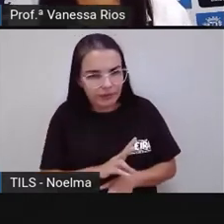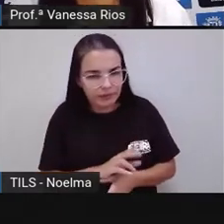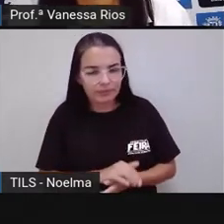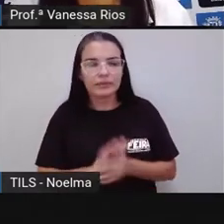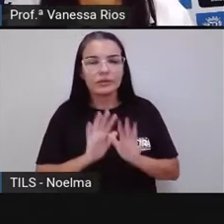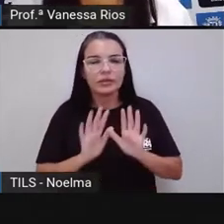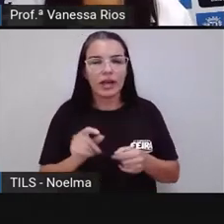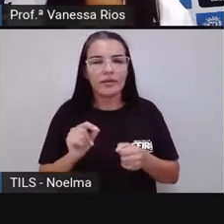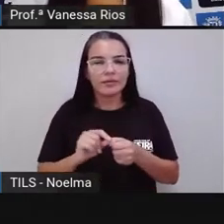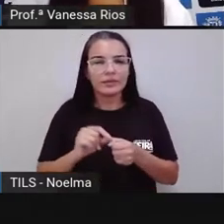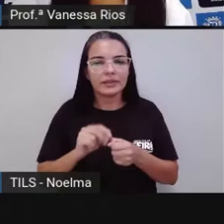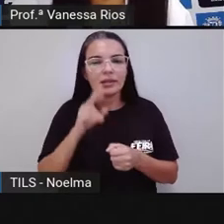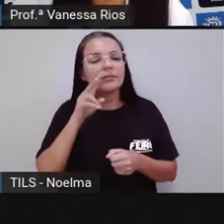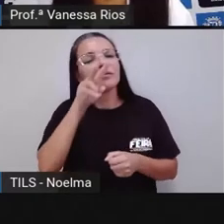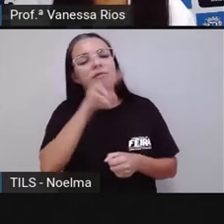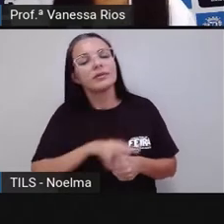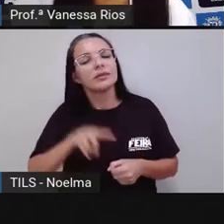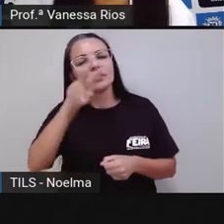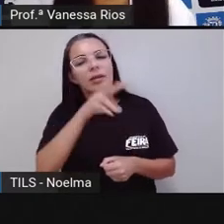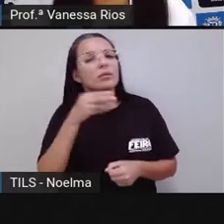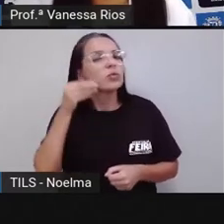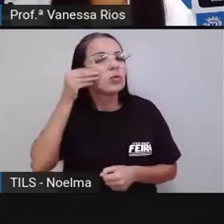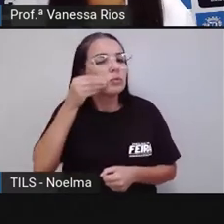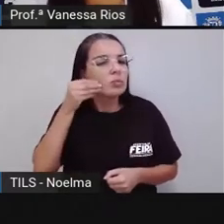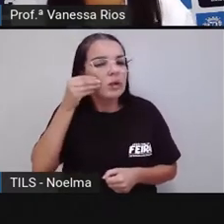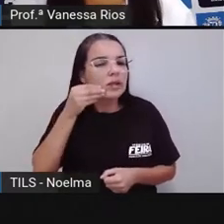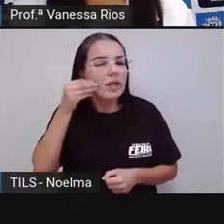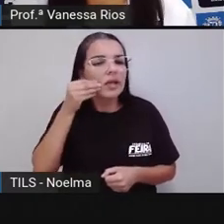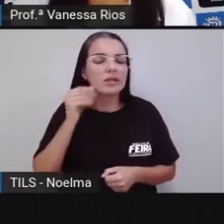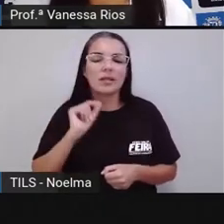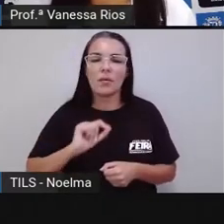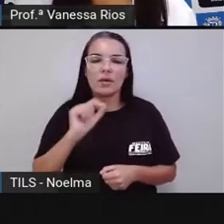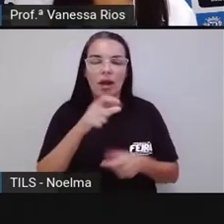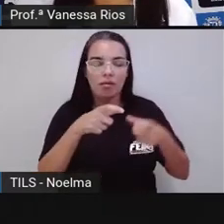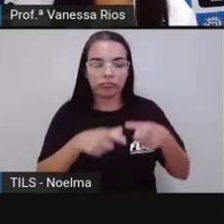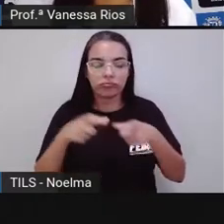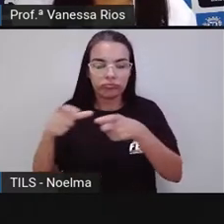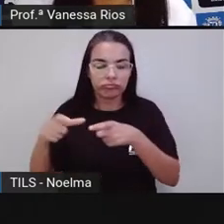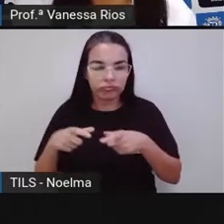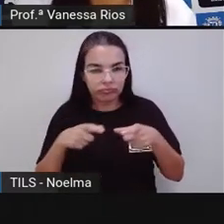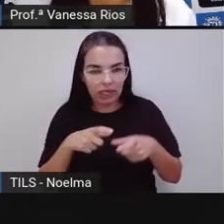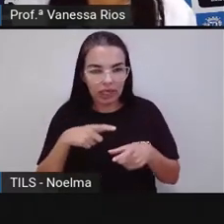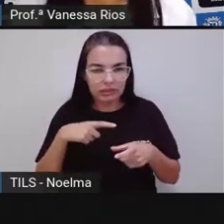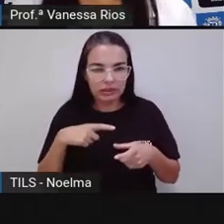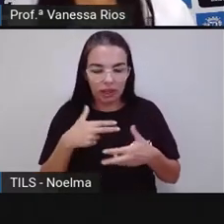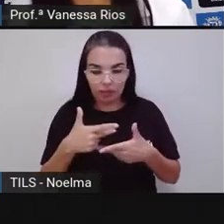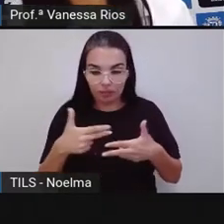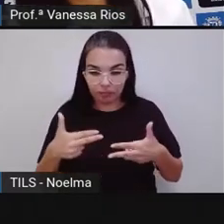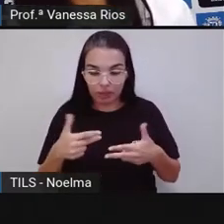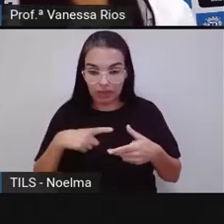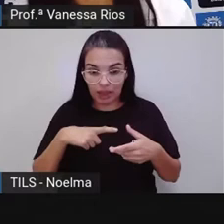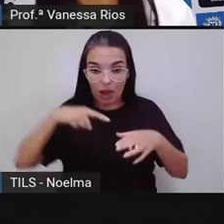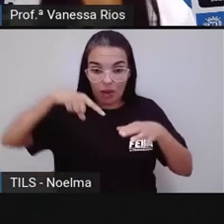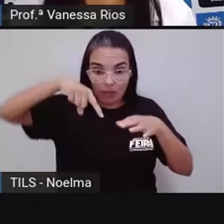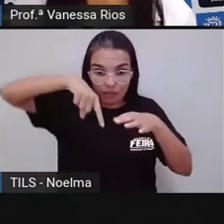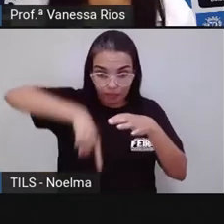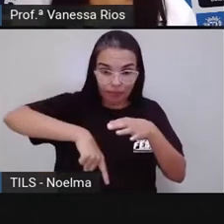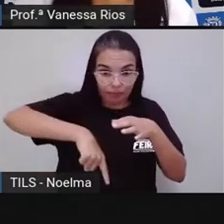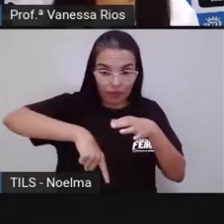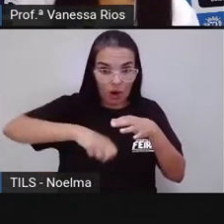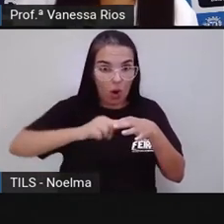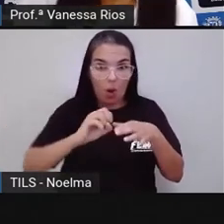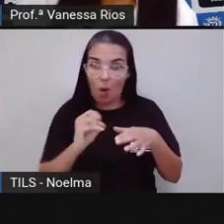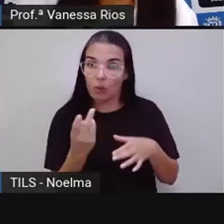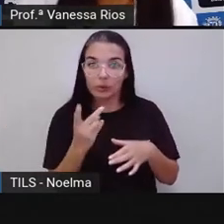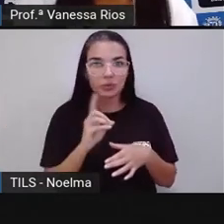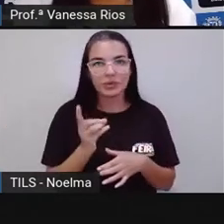Nós fizemos, visualizamos uma experiência onde diversos materiais afundavam ou não